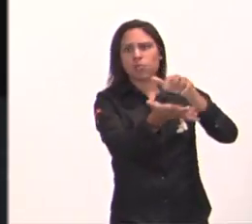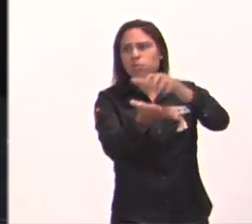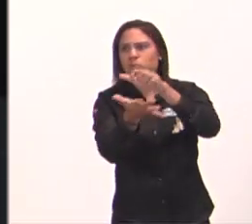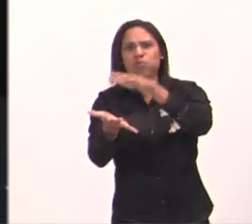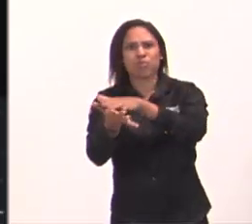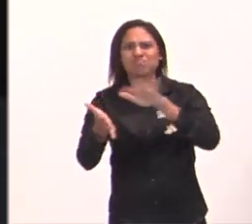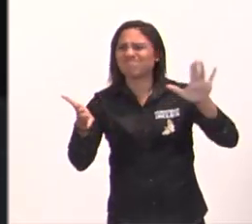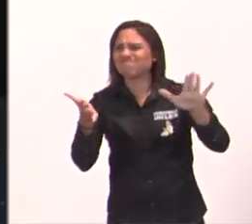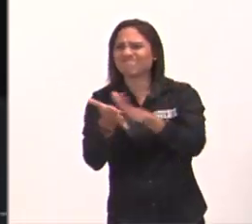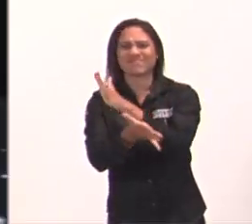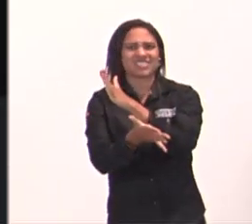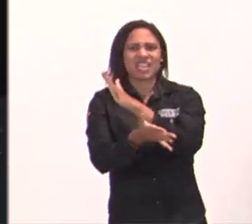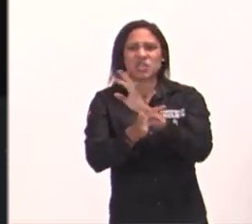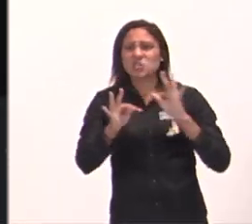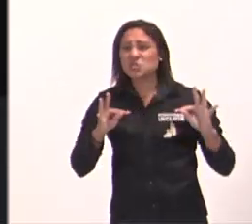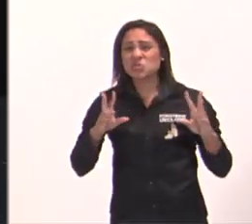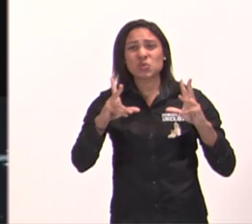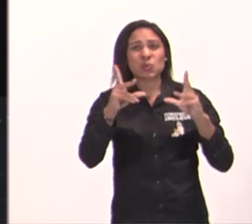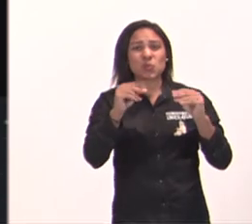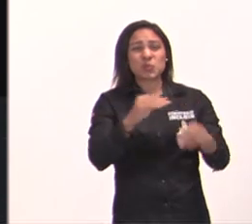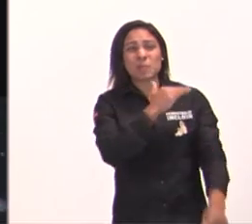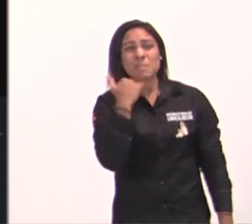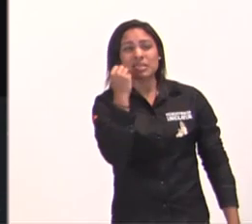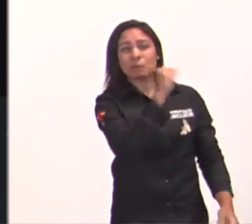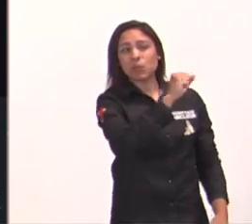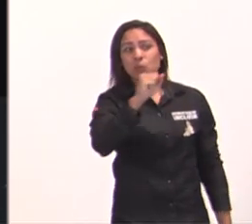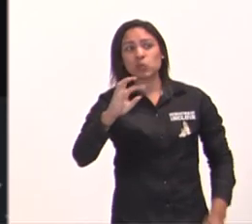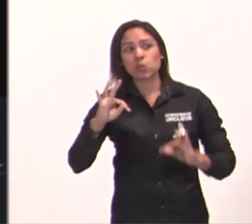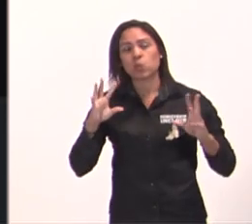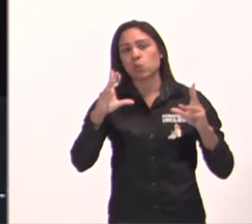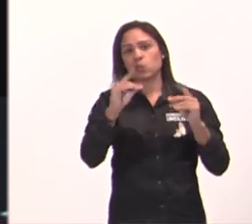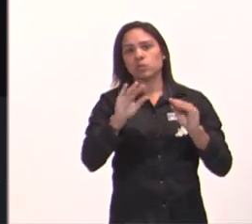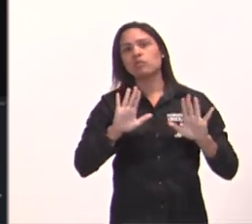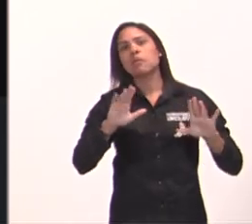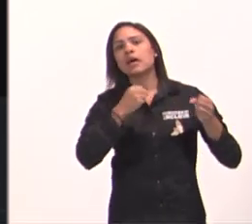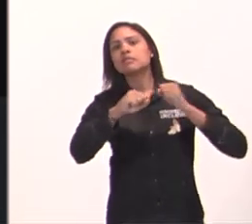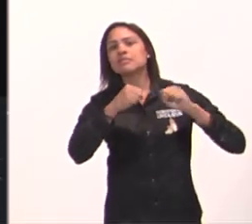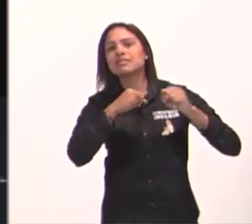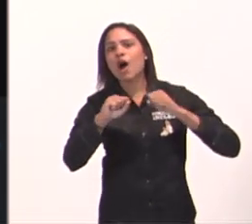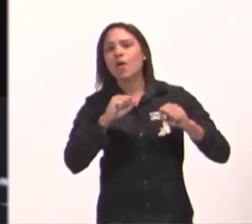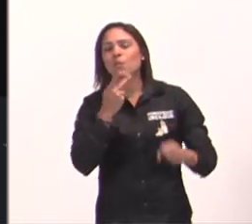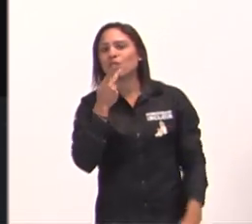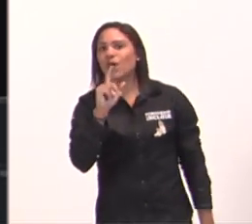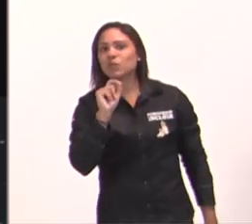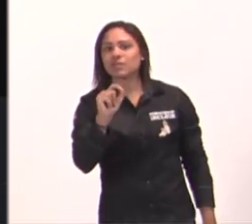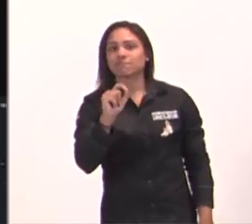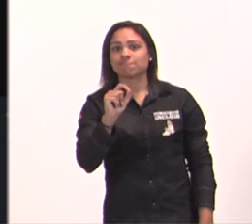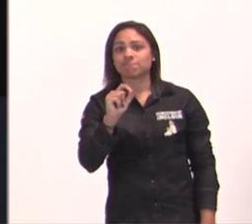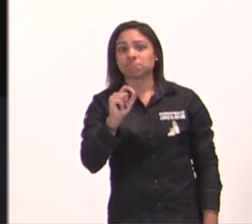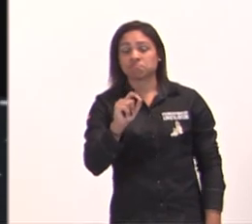tudo, estragam tudo e matam a todos, e os salmistas dizendo, olha, ainda,